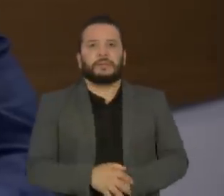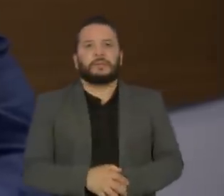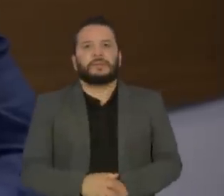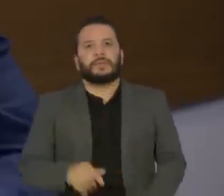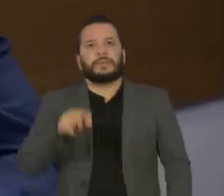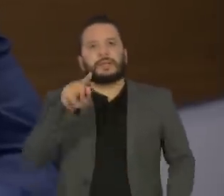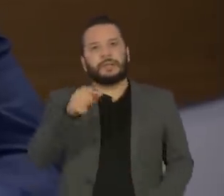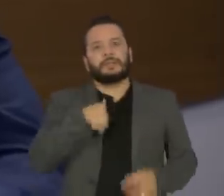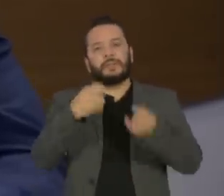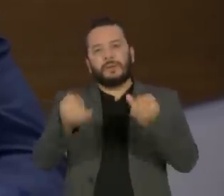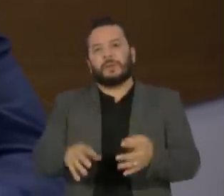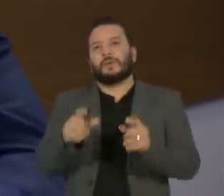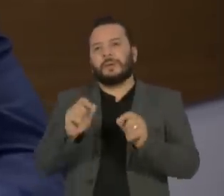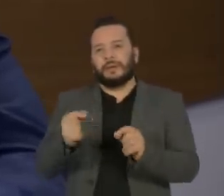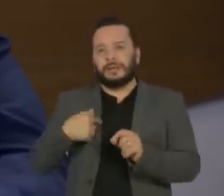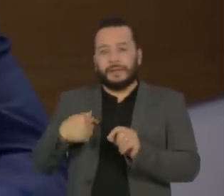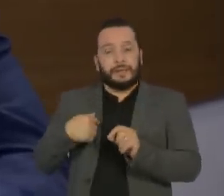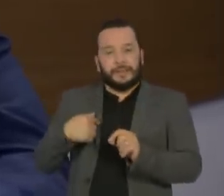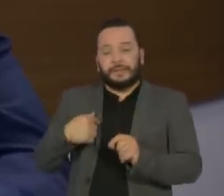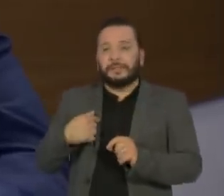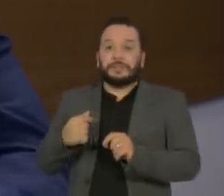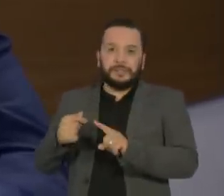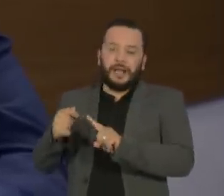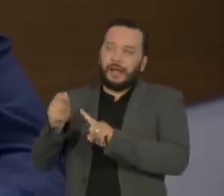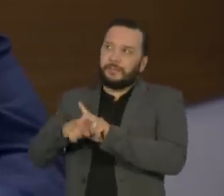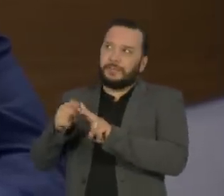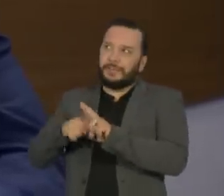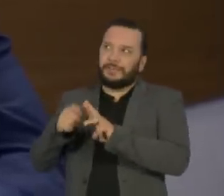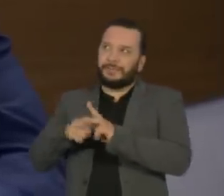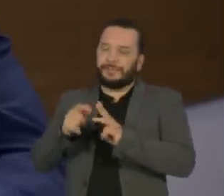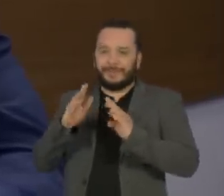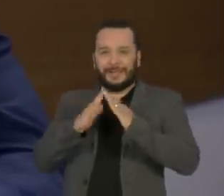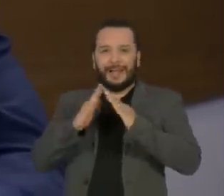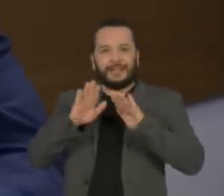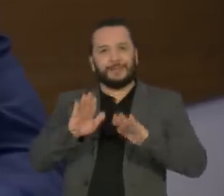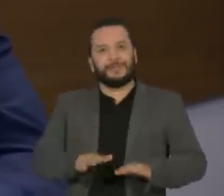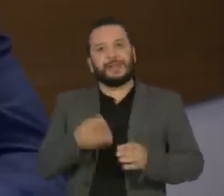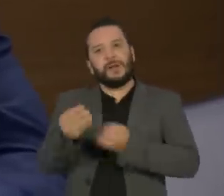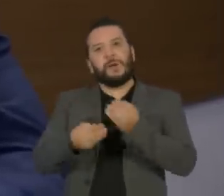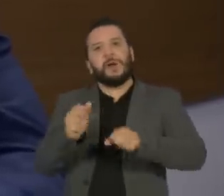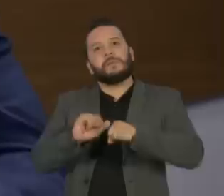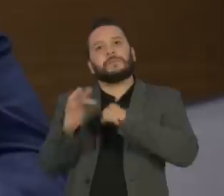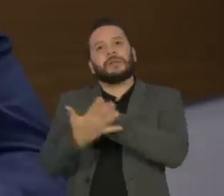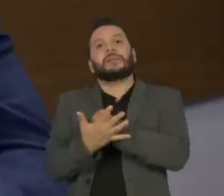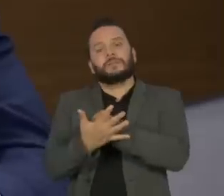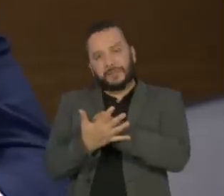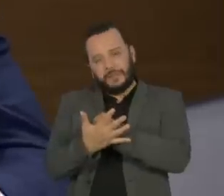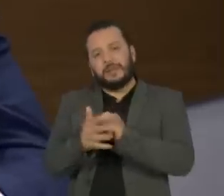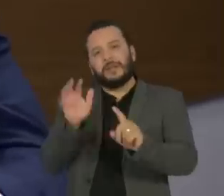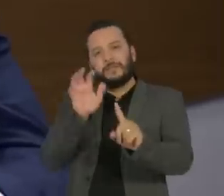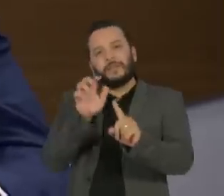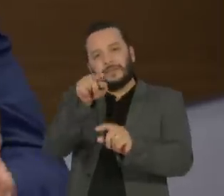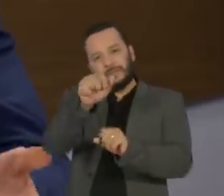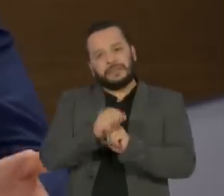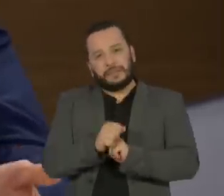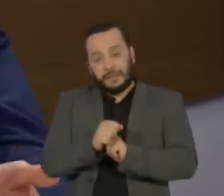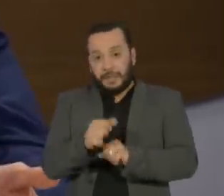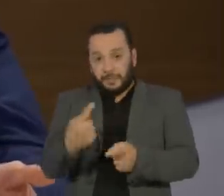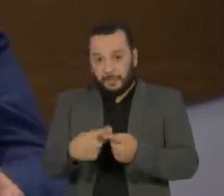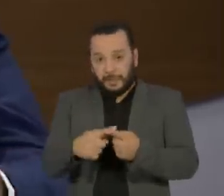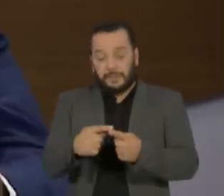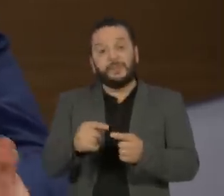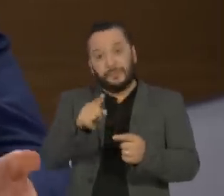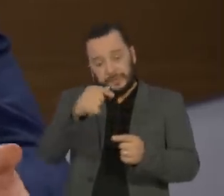antes da gente começar, que fazia uns meses que você não saía de casa. Eu queria saber como a pandemia afetou sua vida artística, já que você está lançando um livro sem